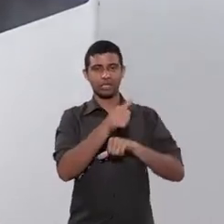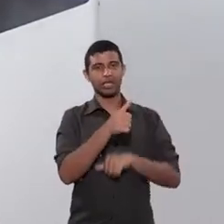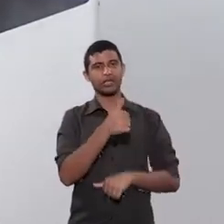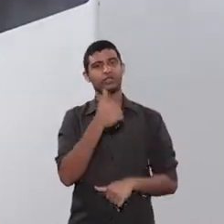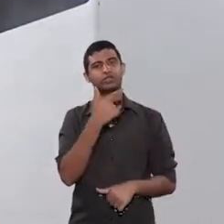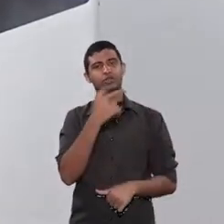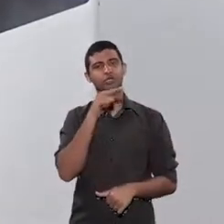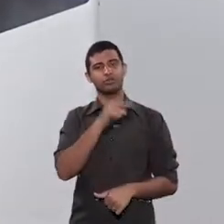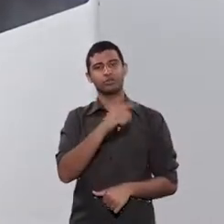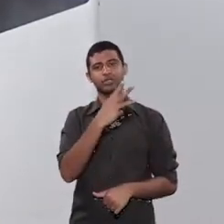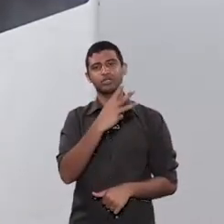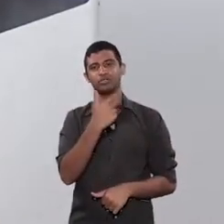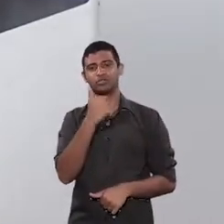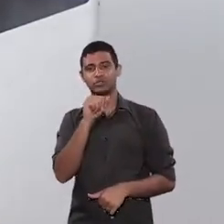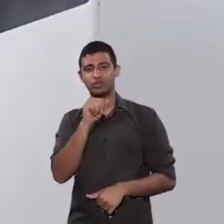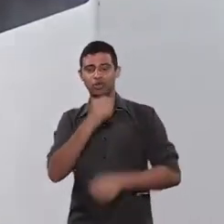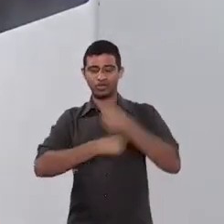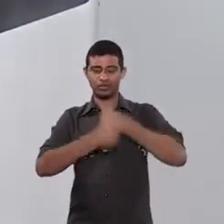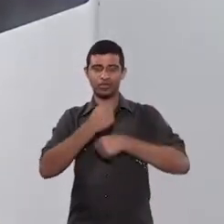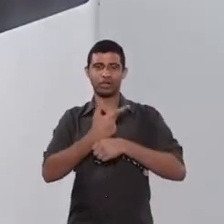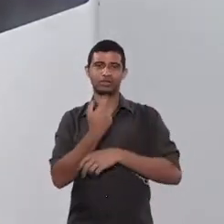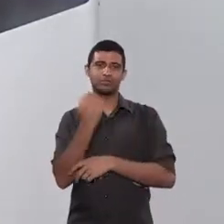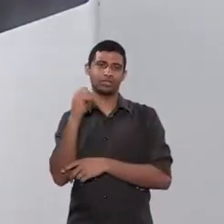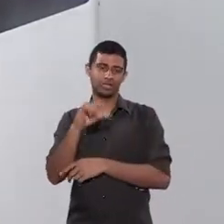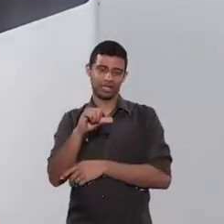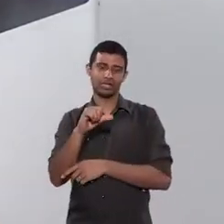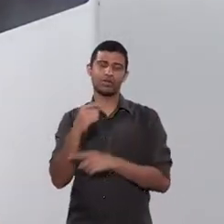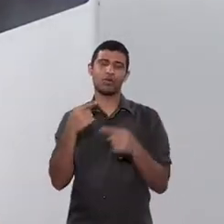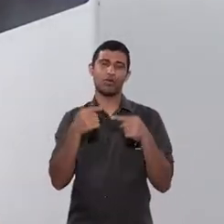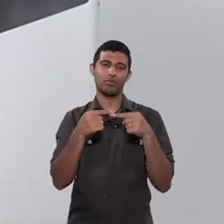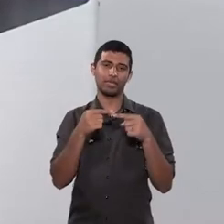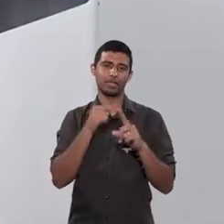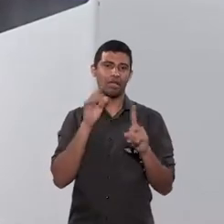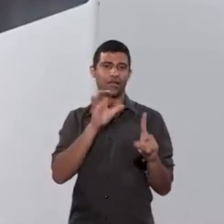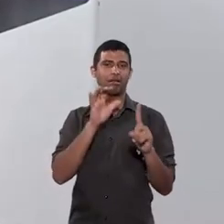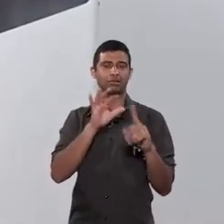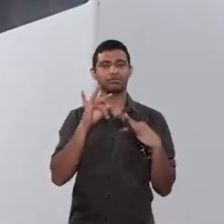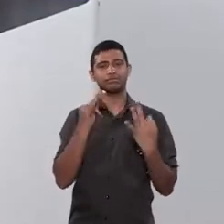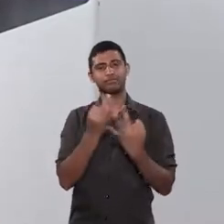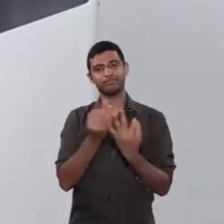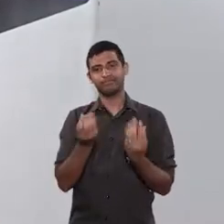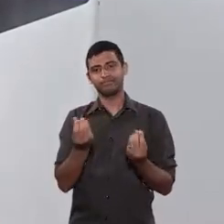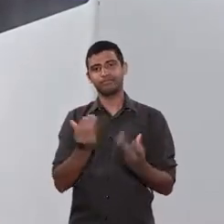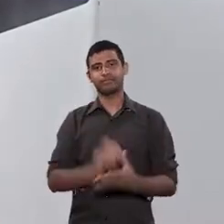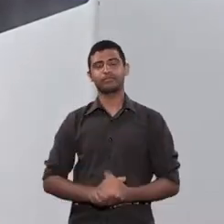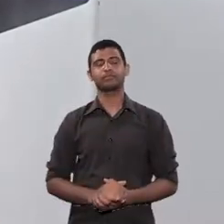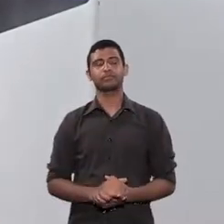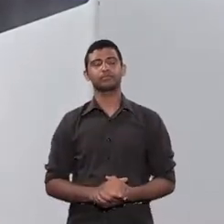2318-2010 que é a lei da alienação parental. A alegação é de que a lei